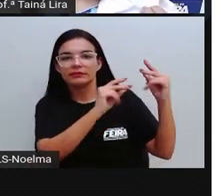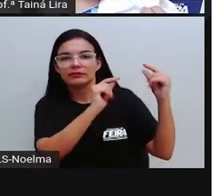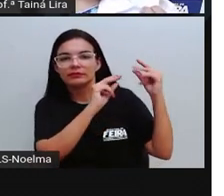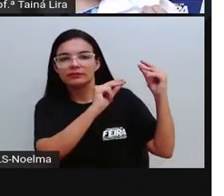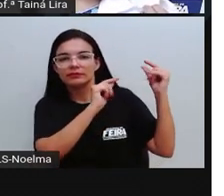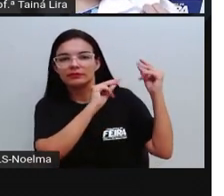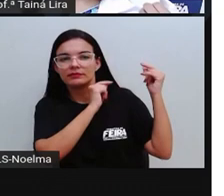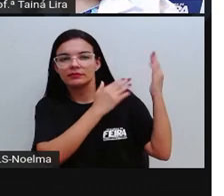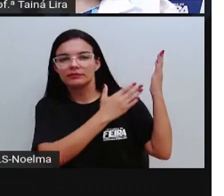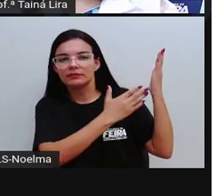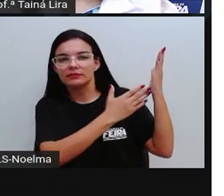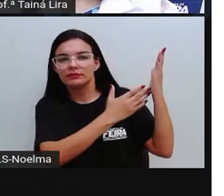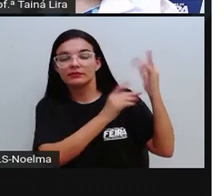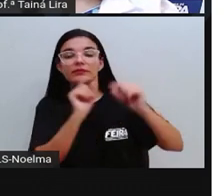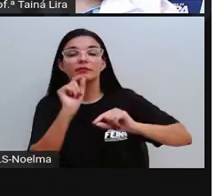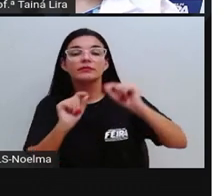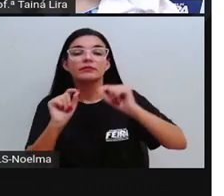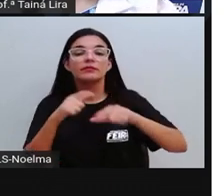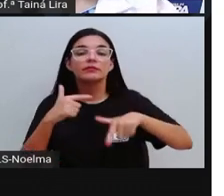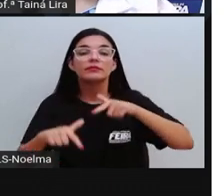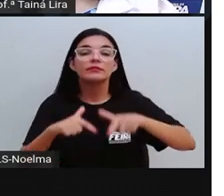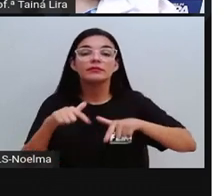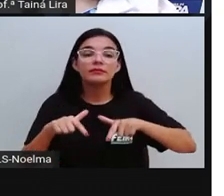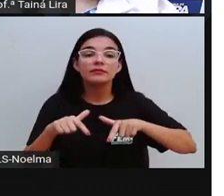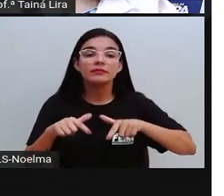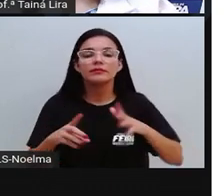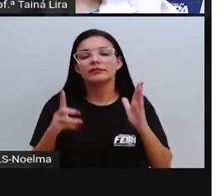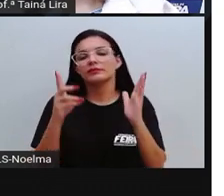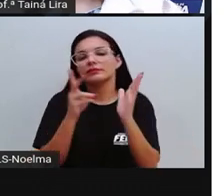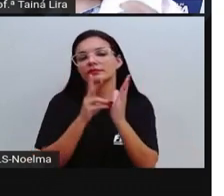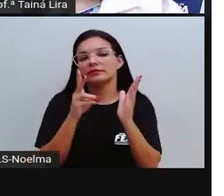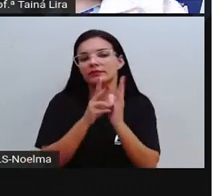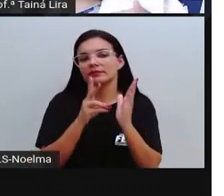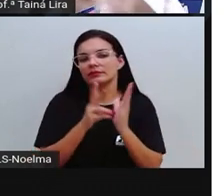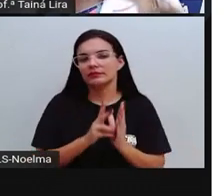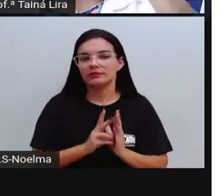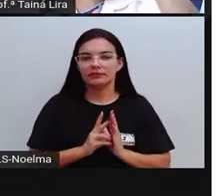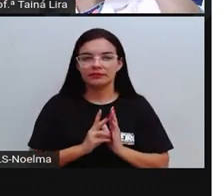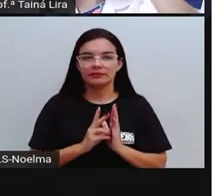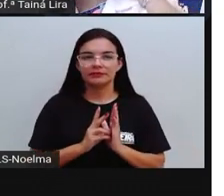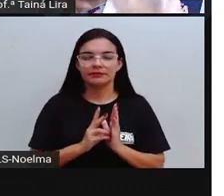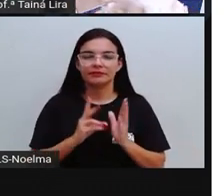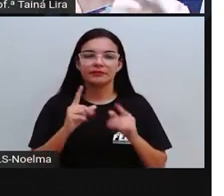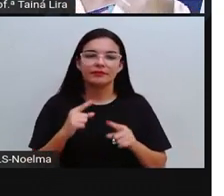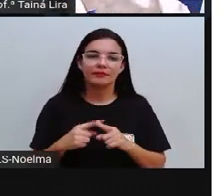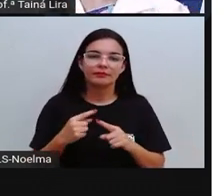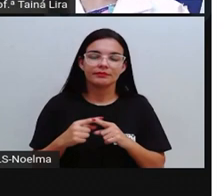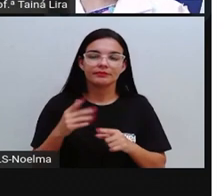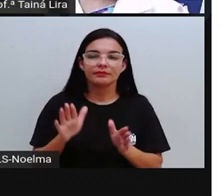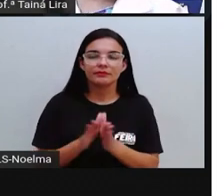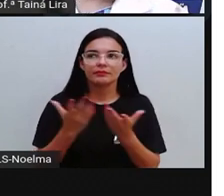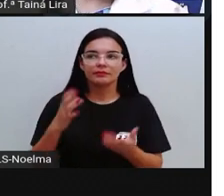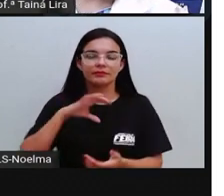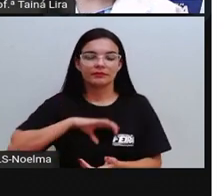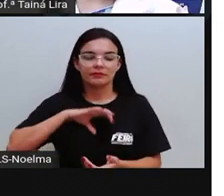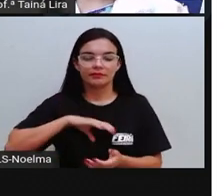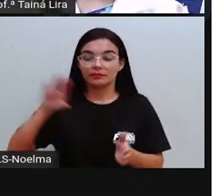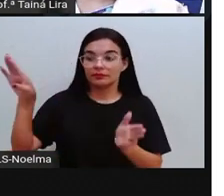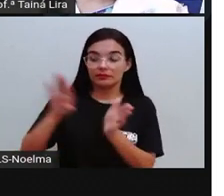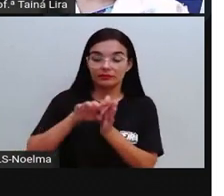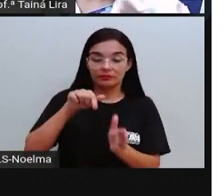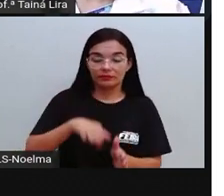ele colocou, né, os índios pra fazer esse trabalho. Lembram que a PRO falou que quando os portugueses chegaram no Brasil,